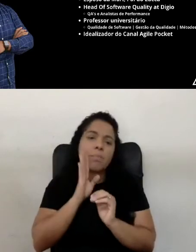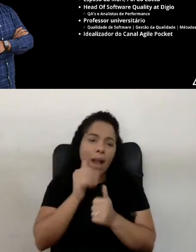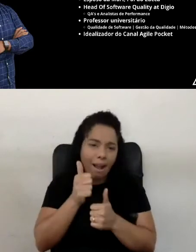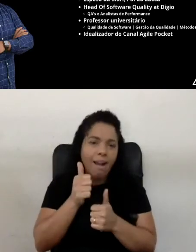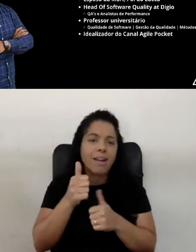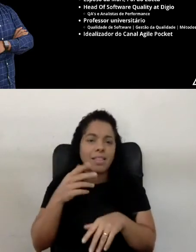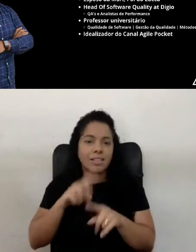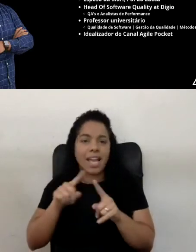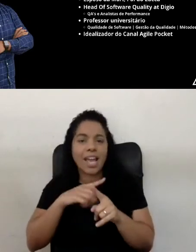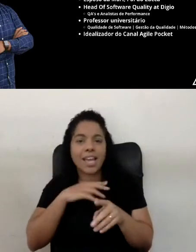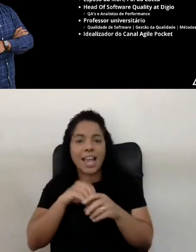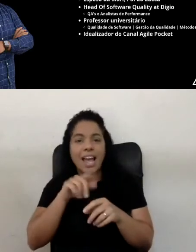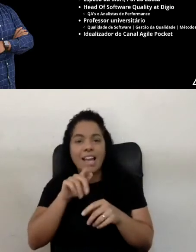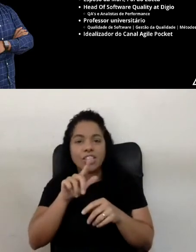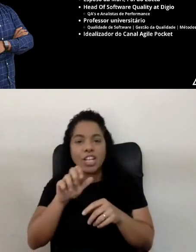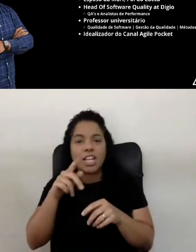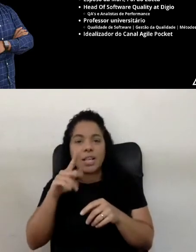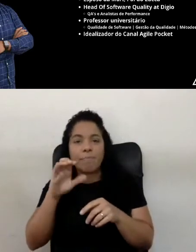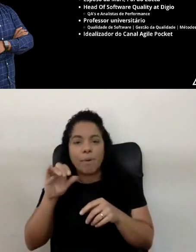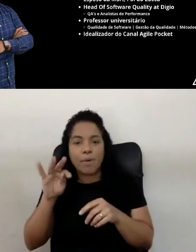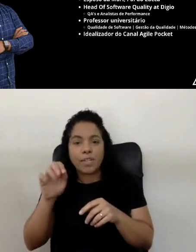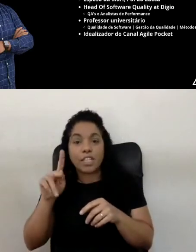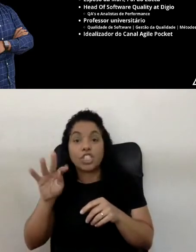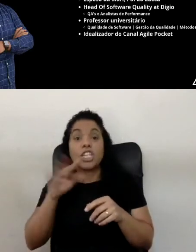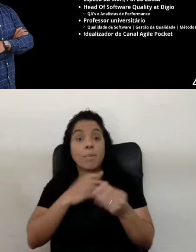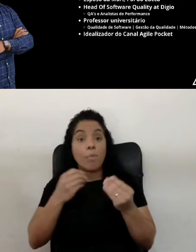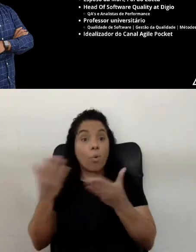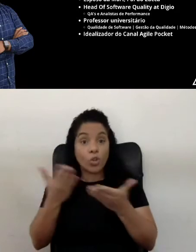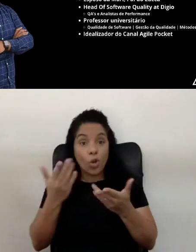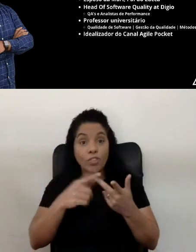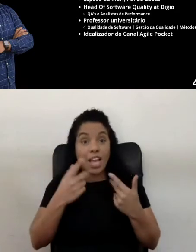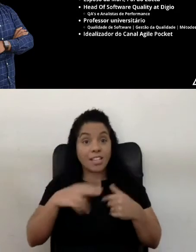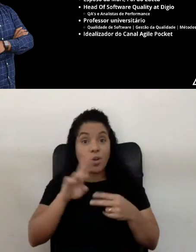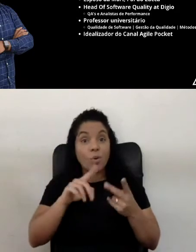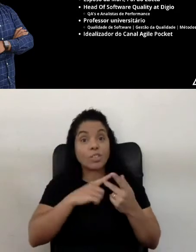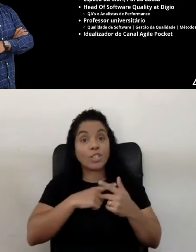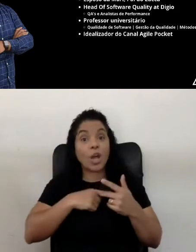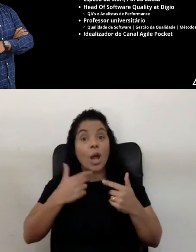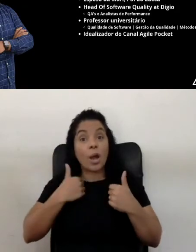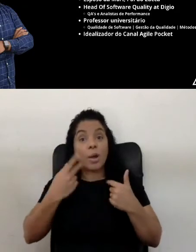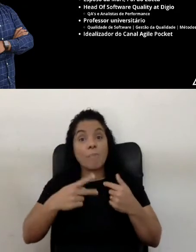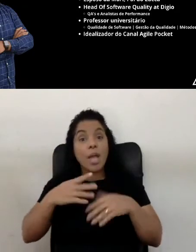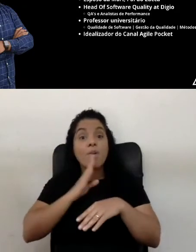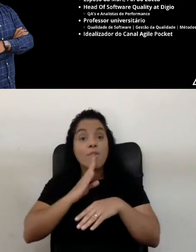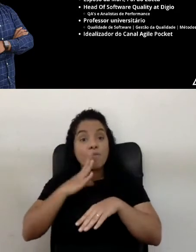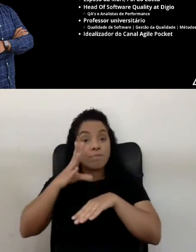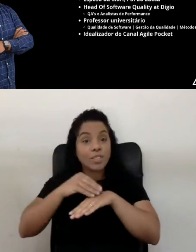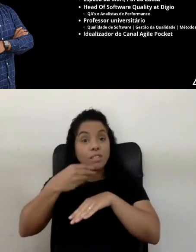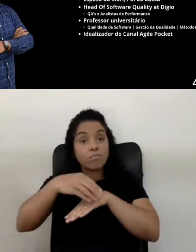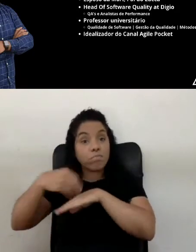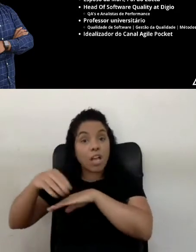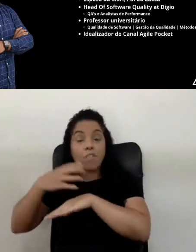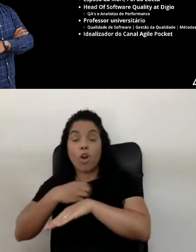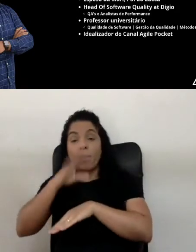No Agile Pocket, já muitos convidados. Eu uso do meu network para poder trazer conhecimento de forma gratuita,